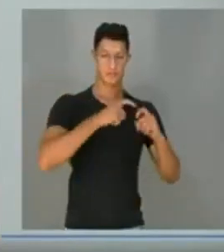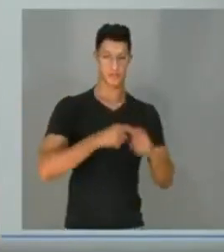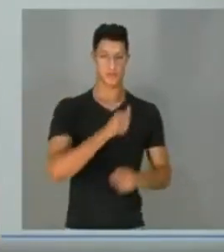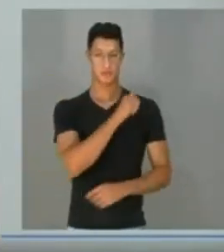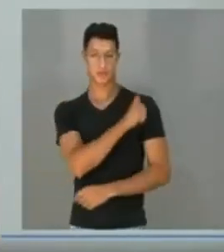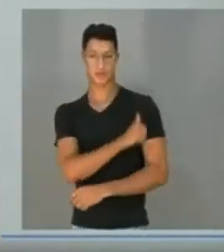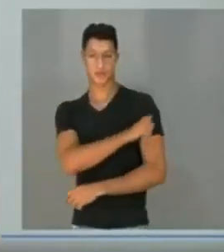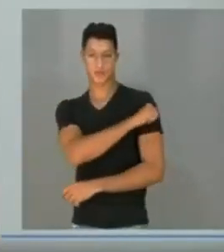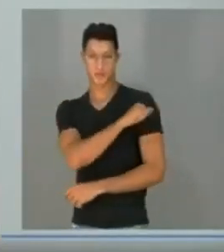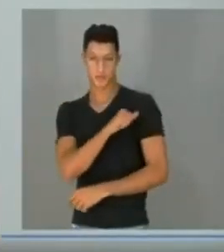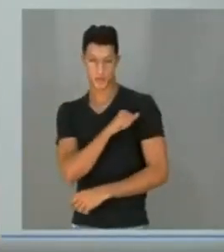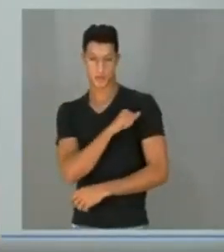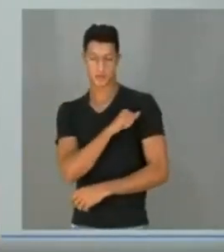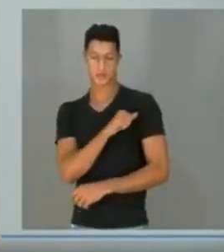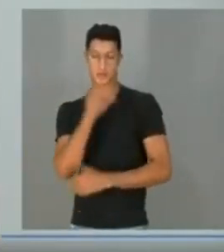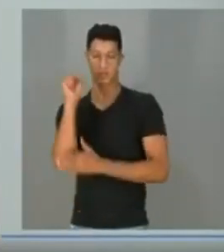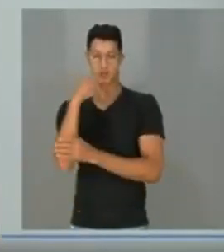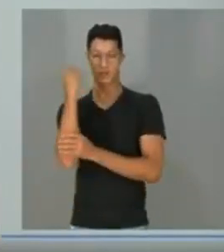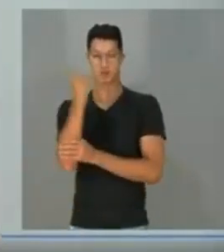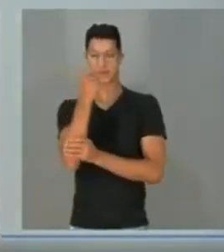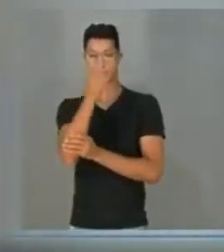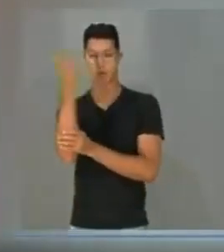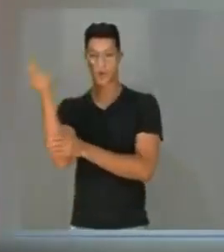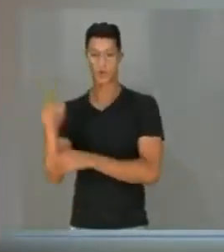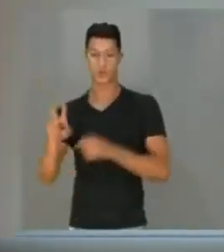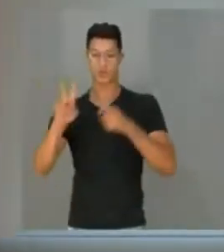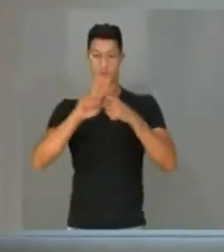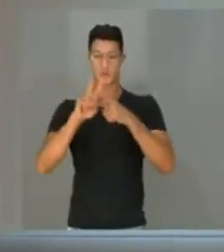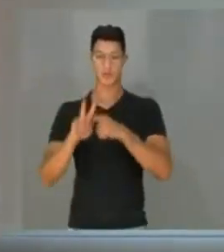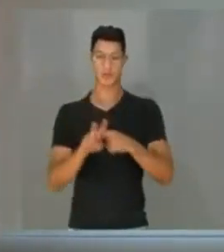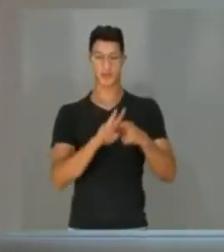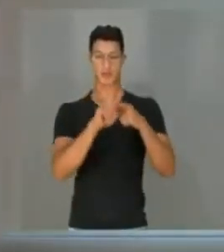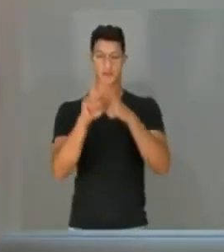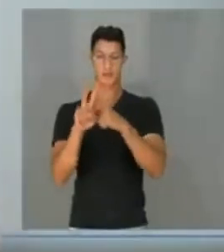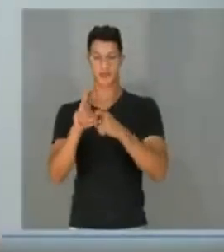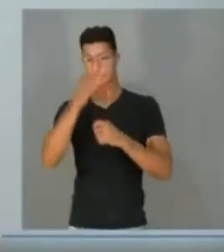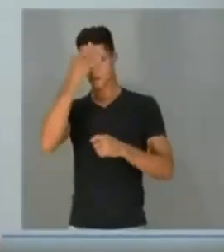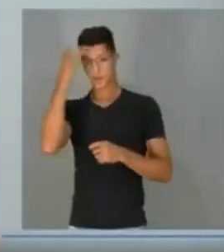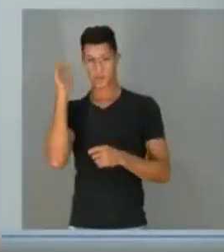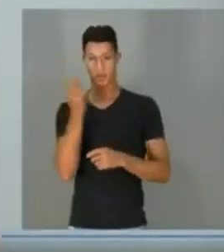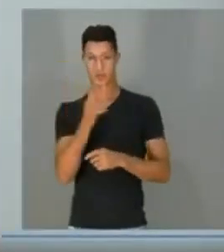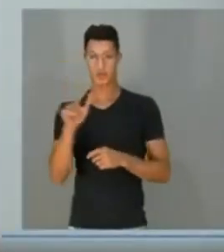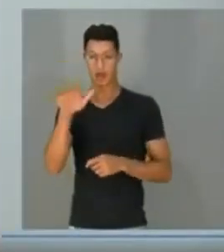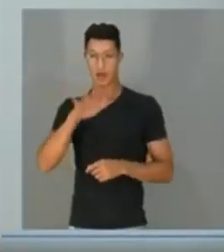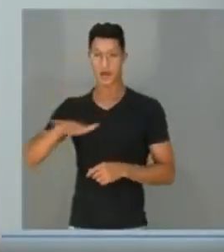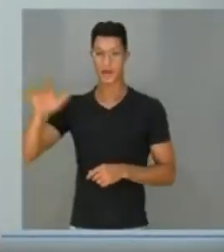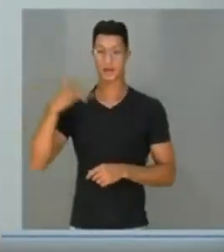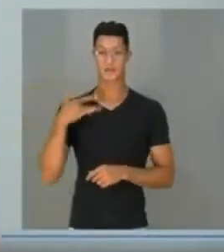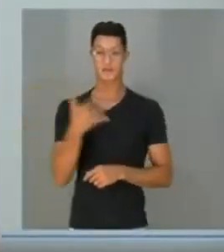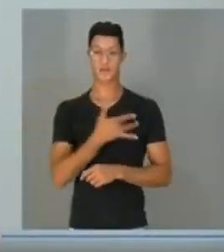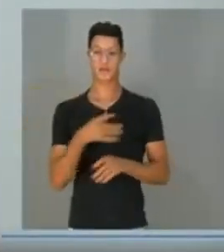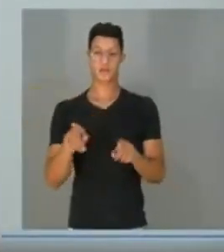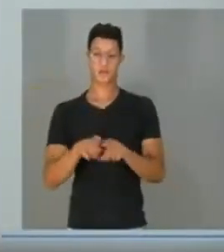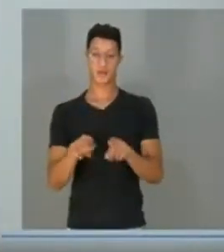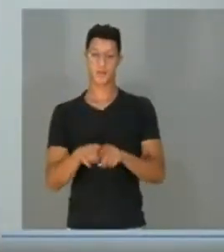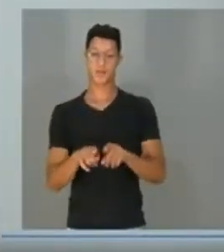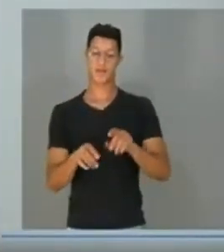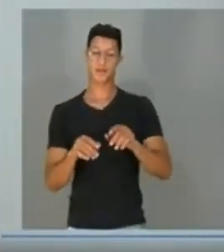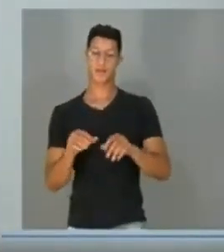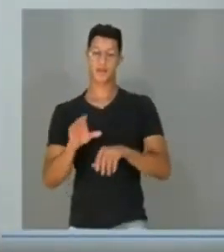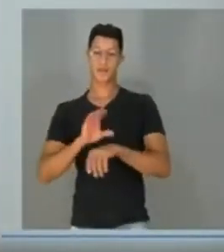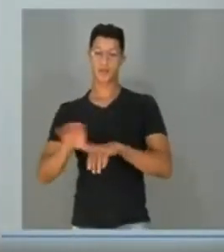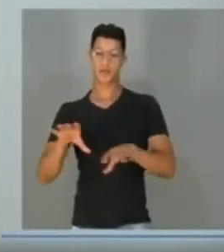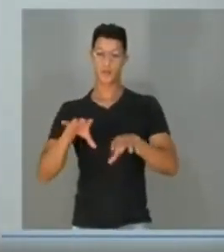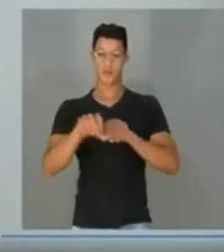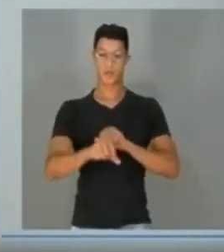enfermeiros, fisioterapeutas, outros também, veterinários, e pessoas que não são da área de saúde também. Os cursos de